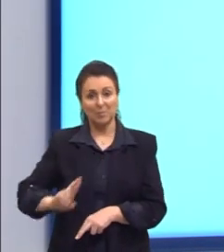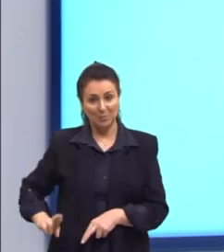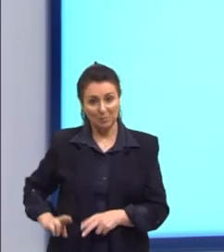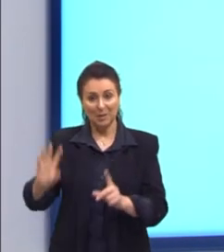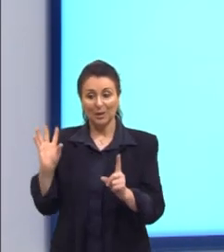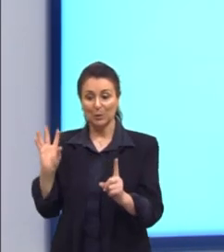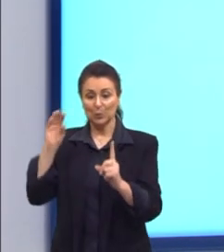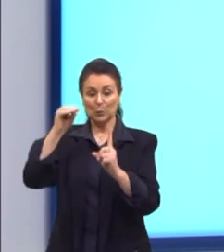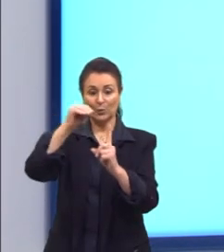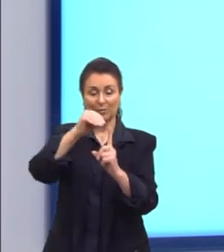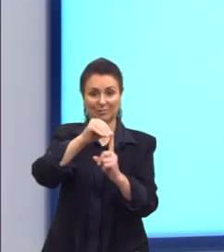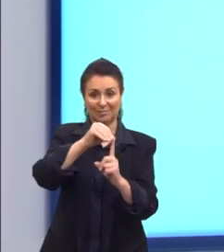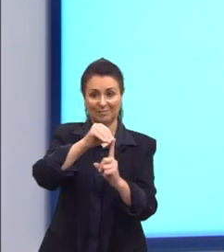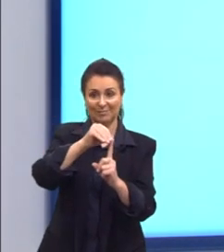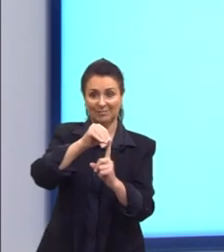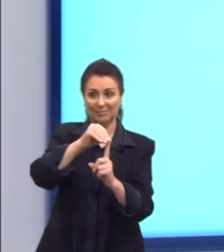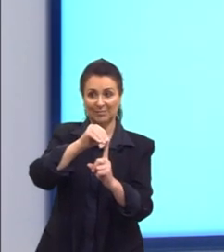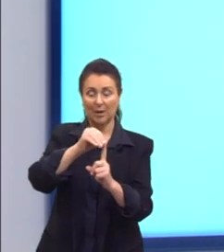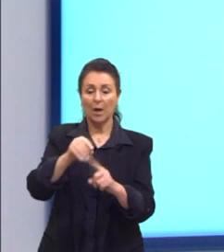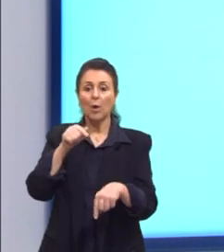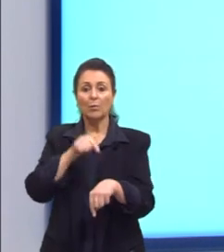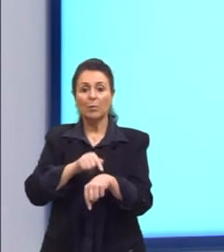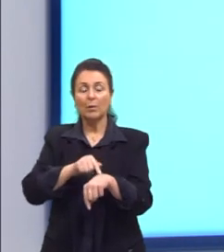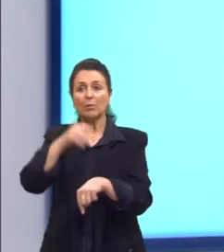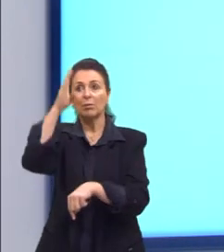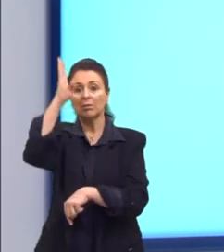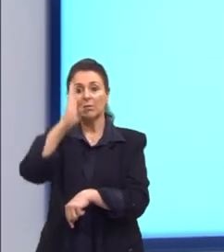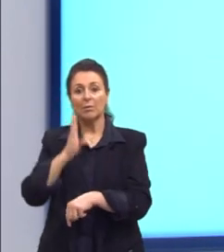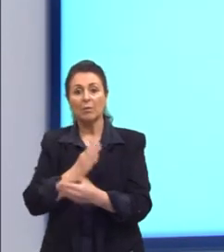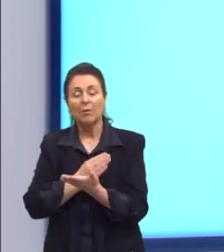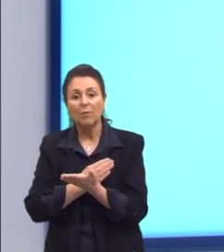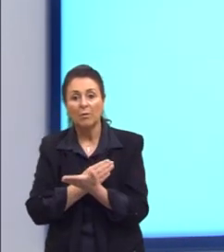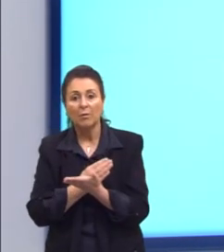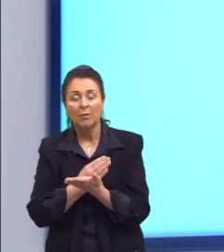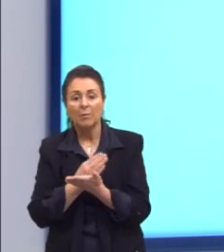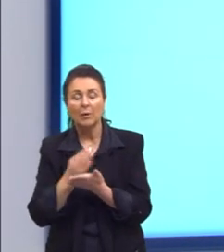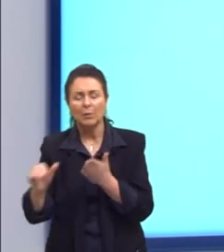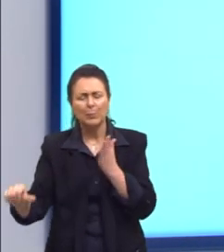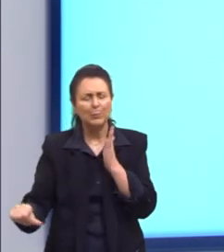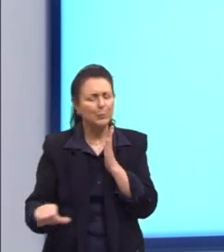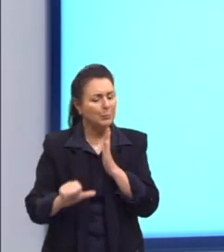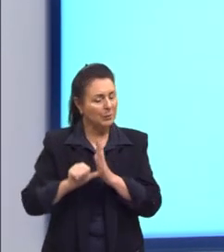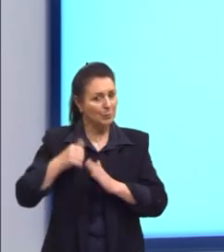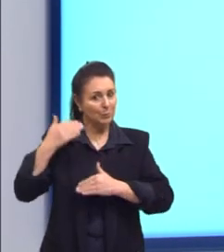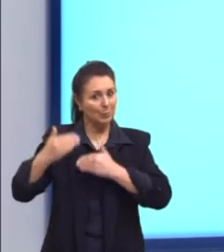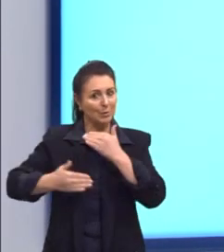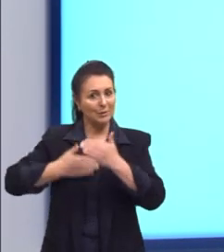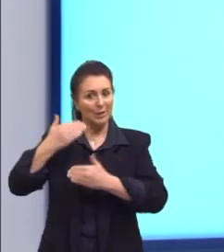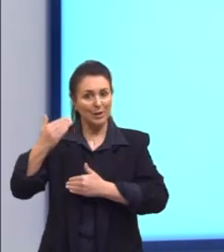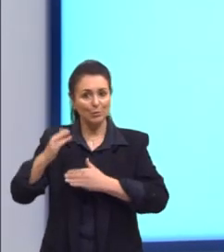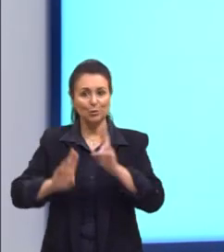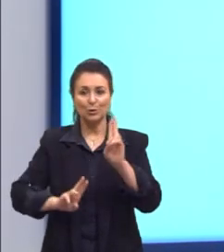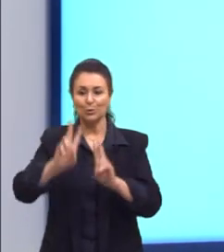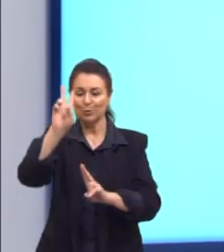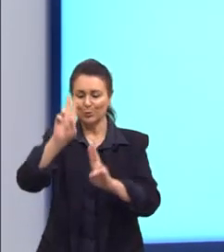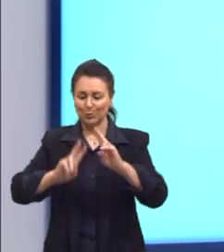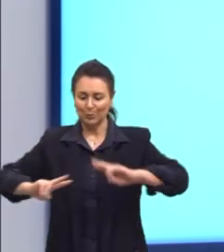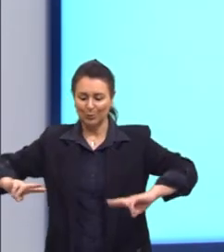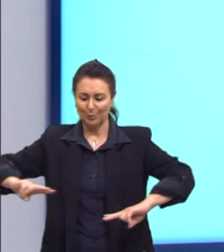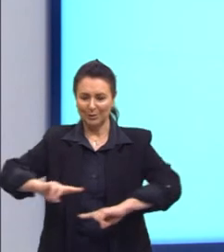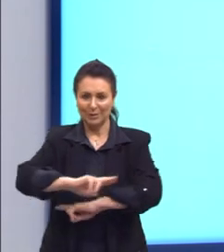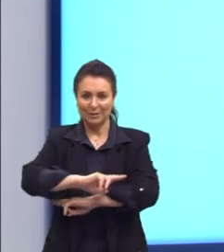E é um momento também em que o Brasil vai passar por um primeiro processo de urbanização. Tem um